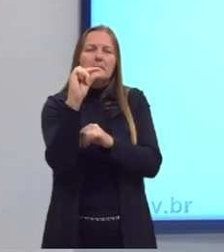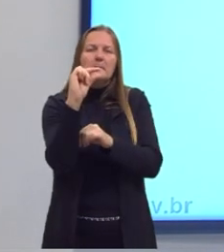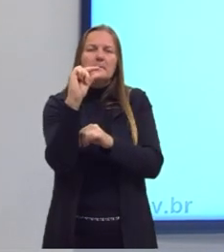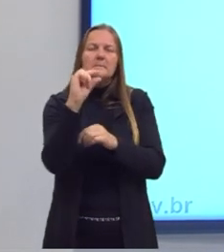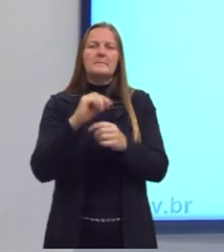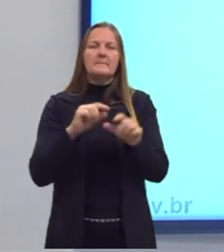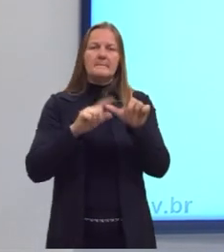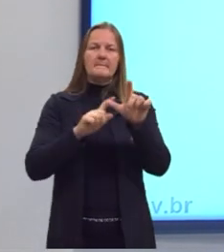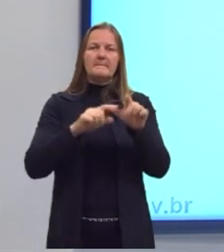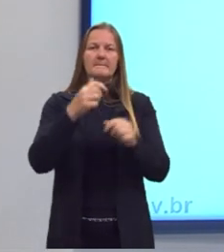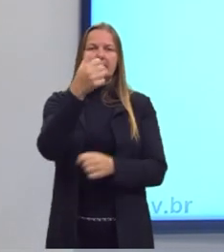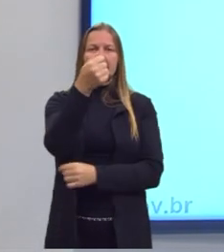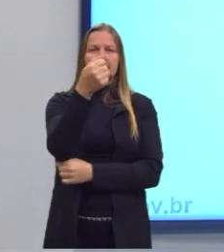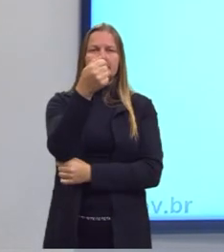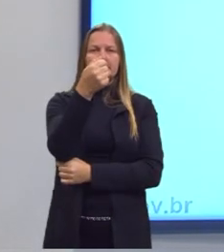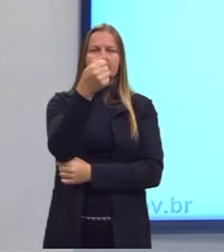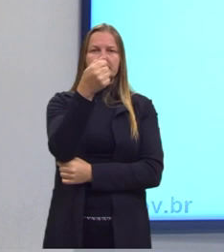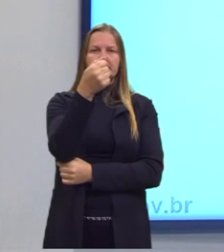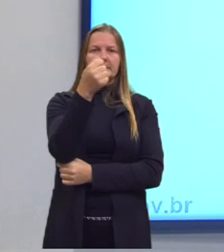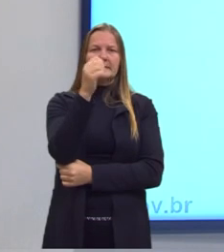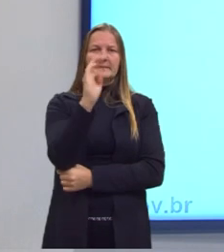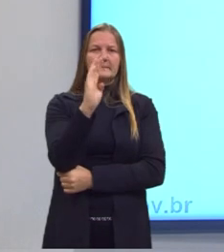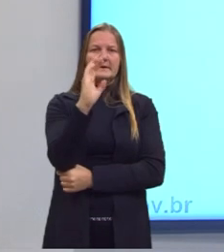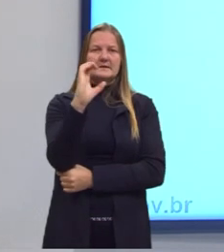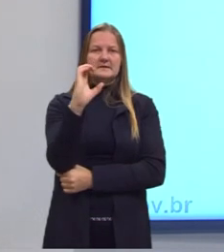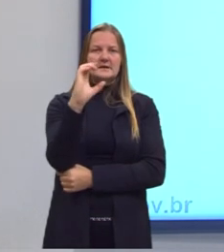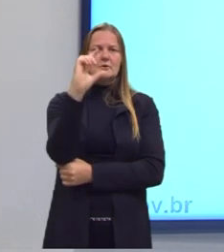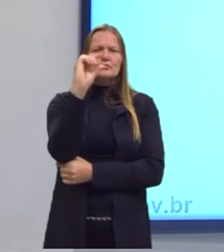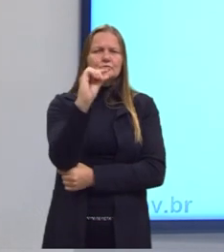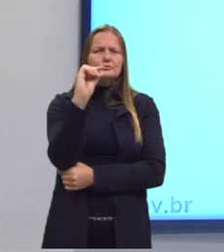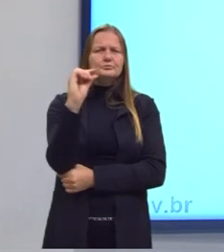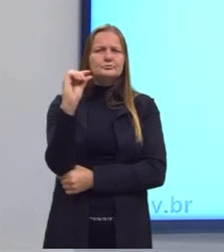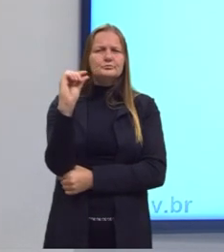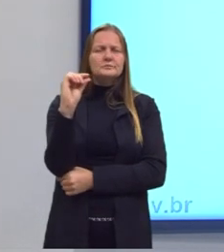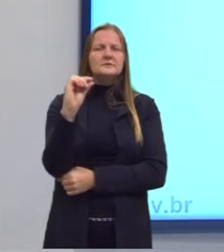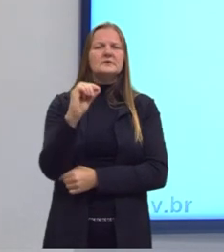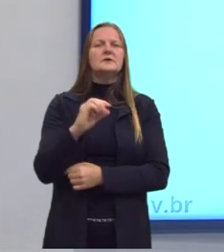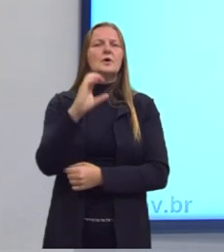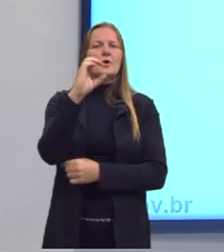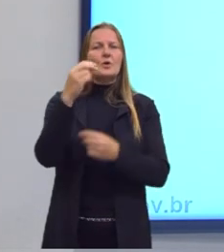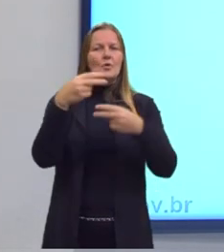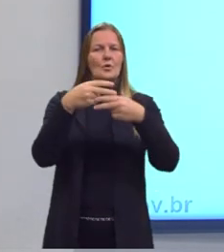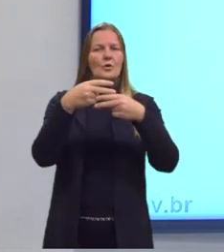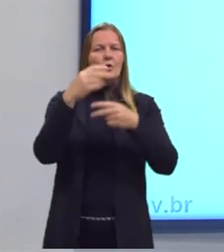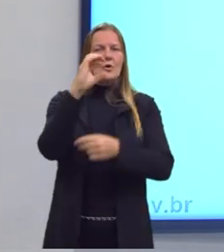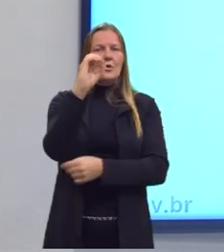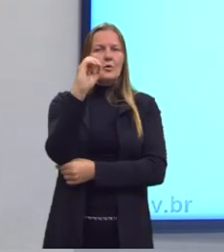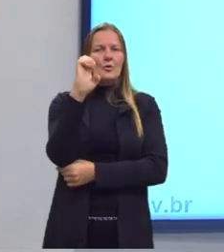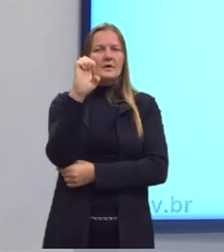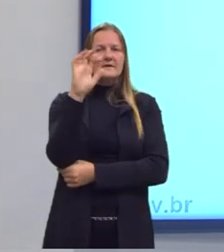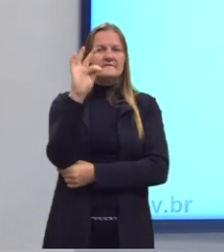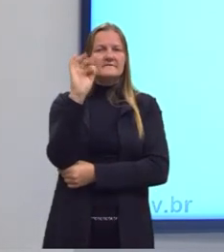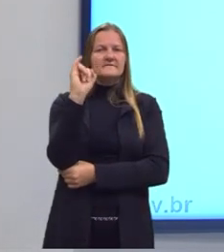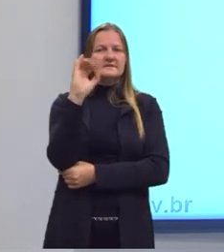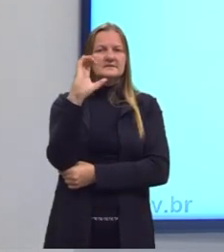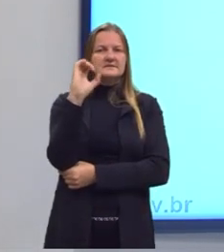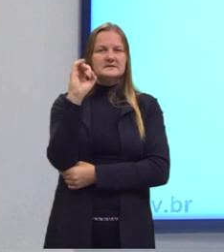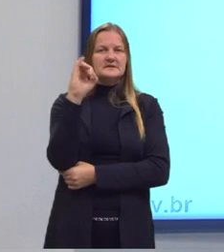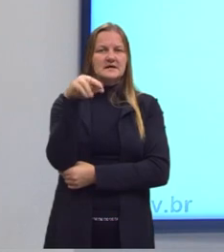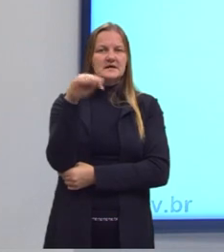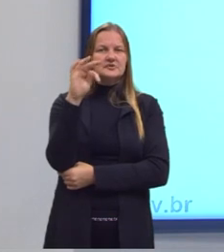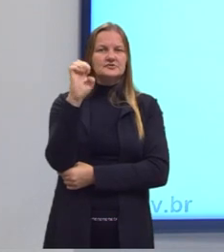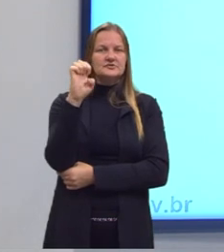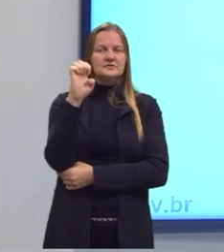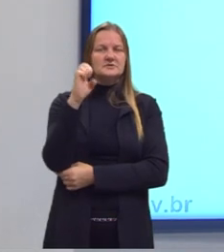Onde eu tenho o A, o B e o C minúsculos são os coeficientes. São aqueles números que aparecem, os números